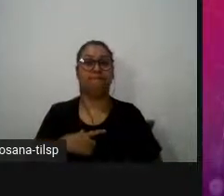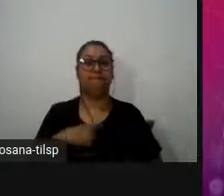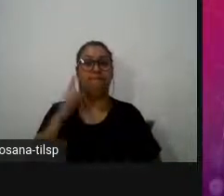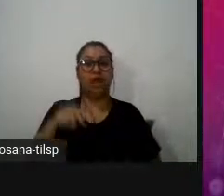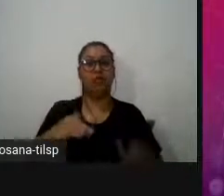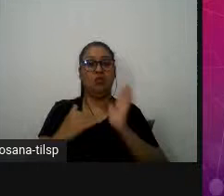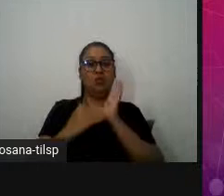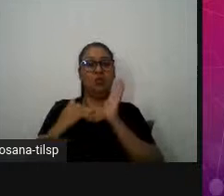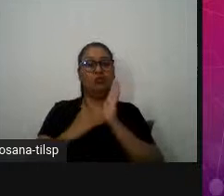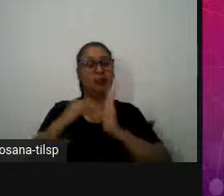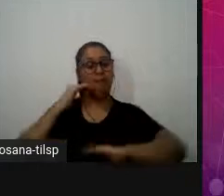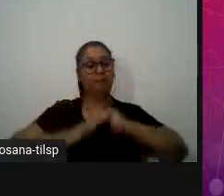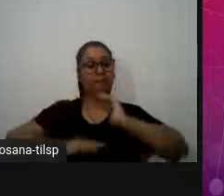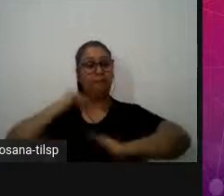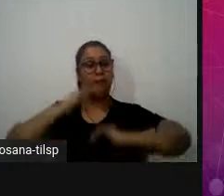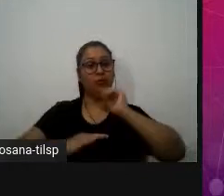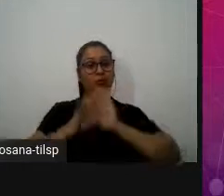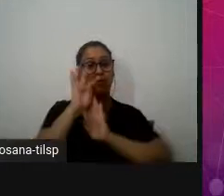então a produção de um texto